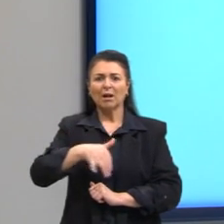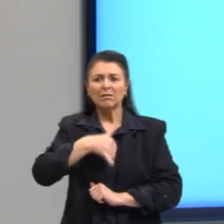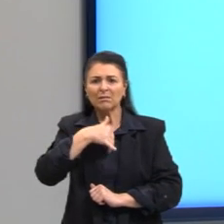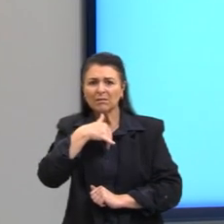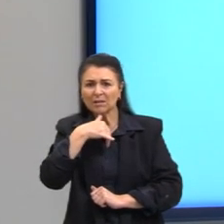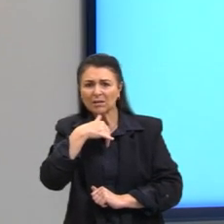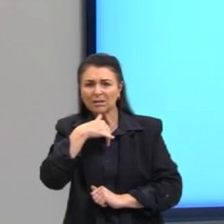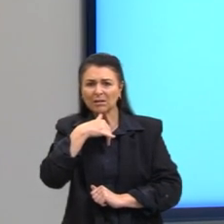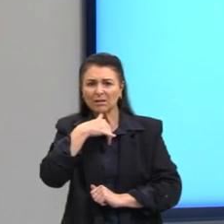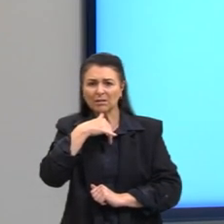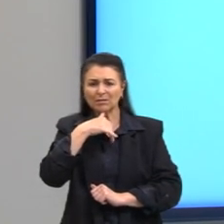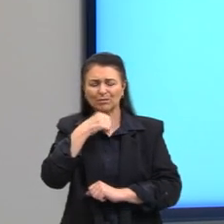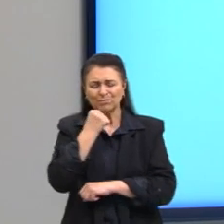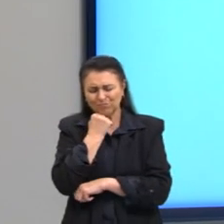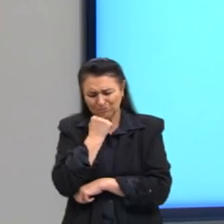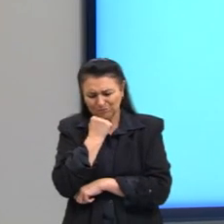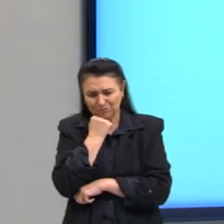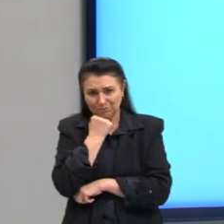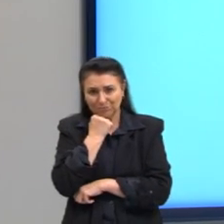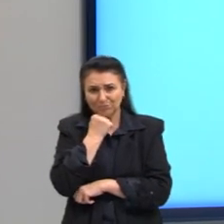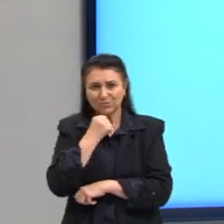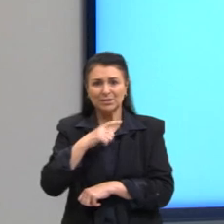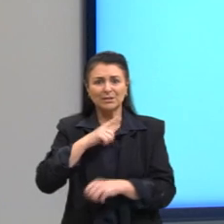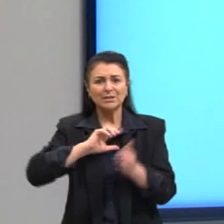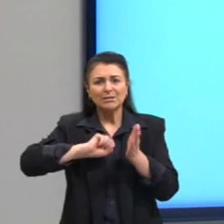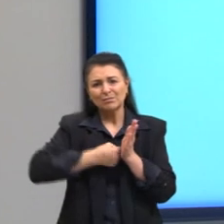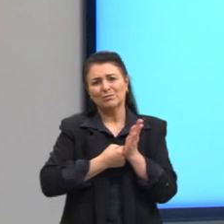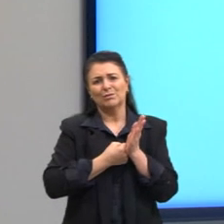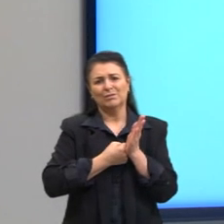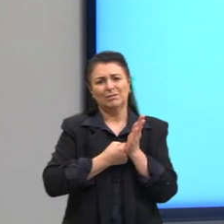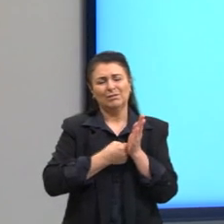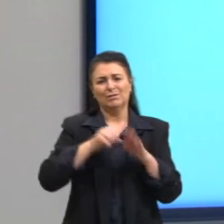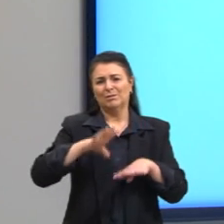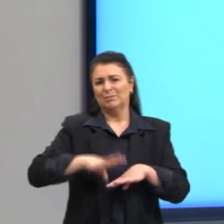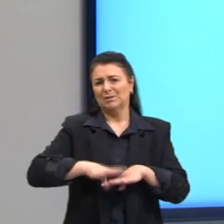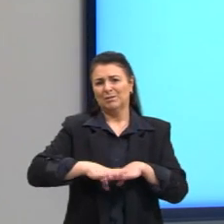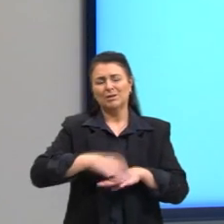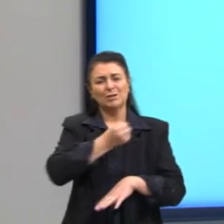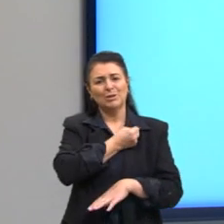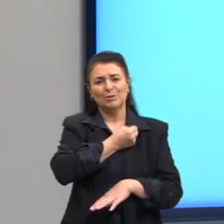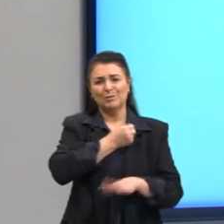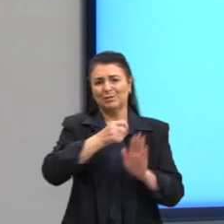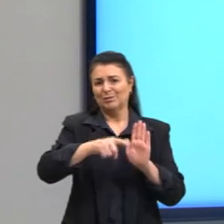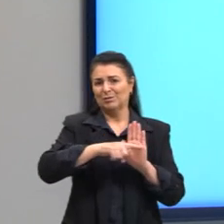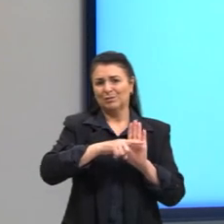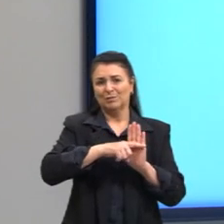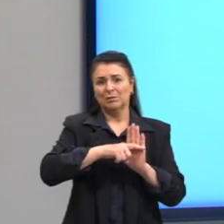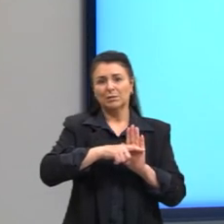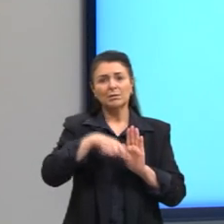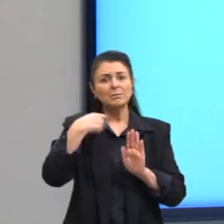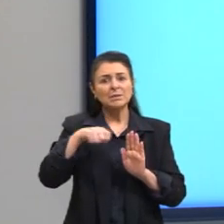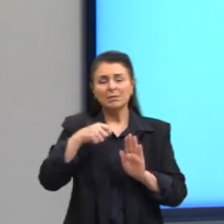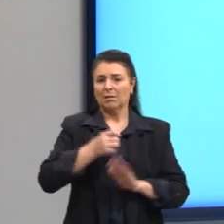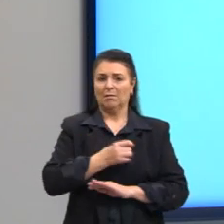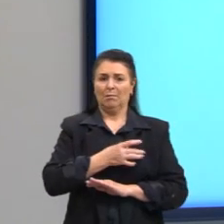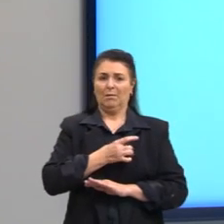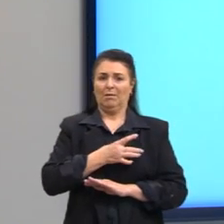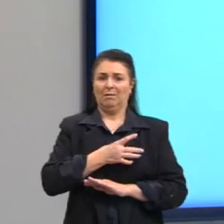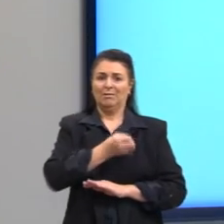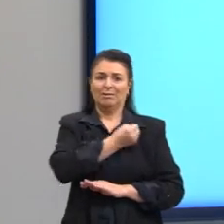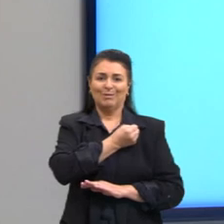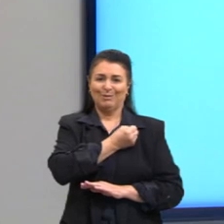emocional por esse bloqueio. Esse bloqueio não deve não deve existir. Nós não devemos temer os números negativos.